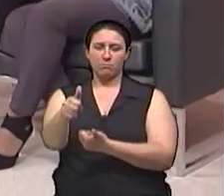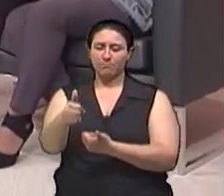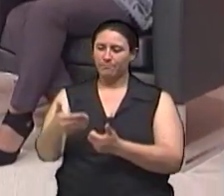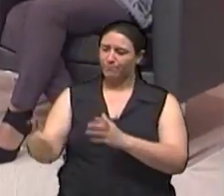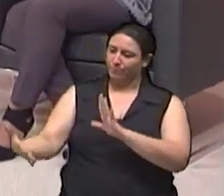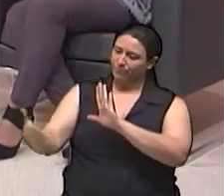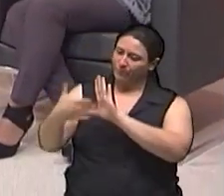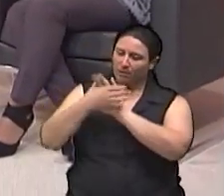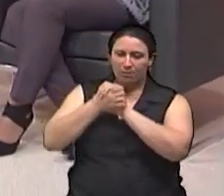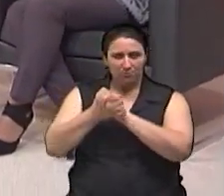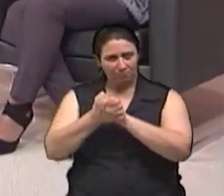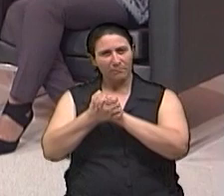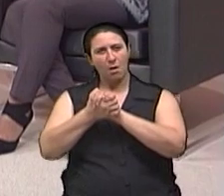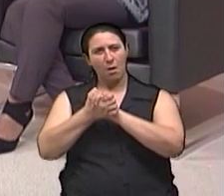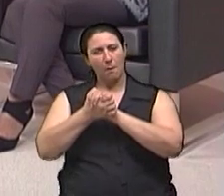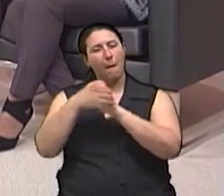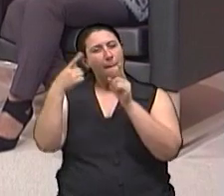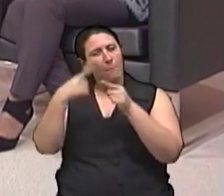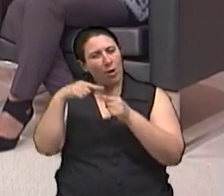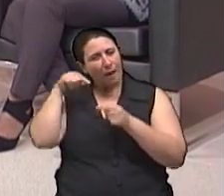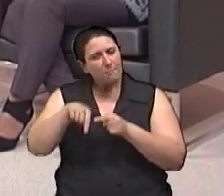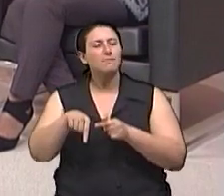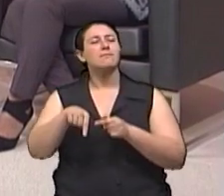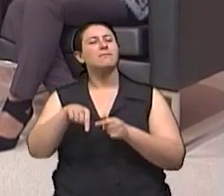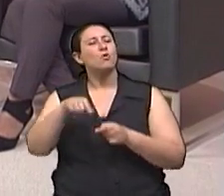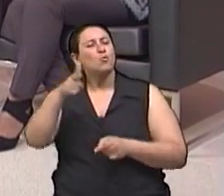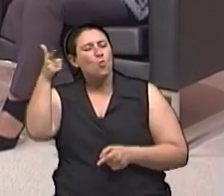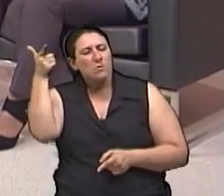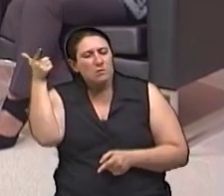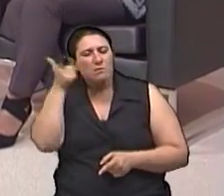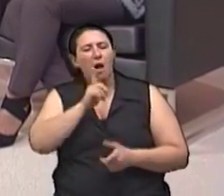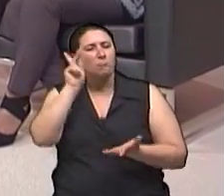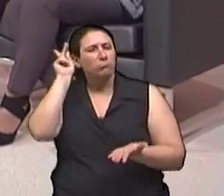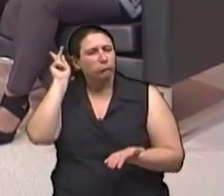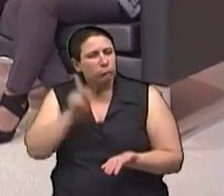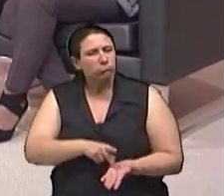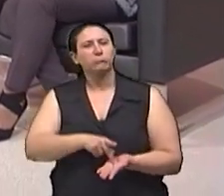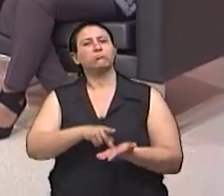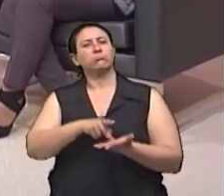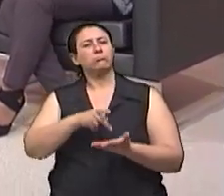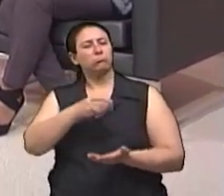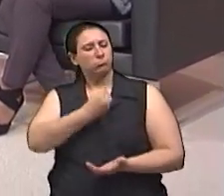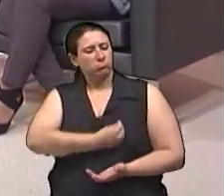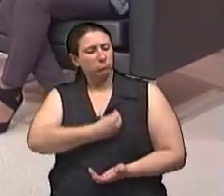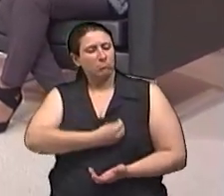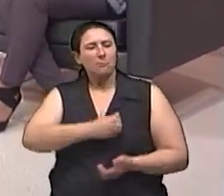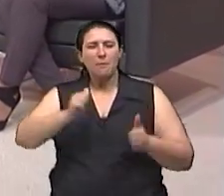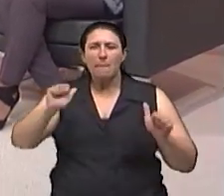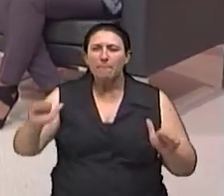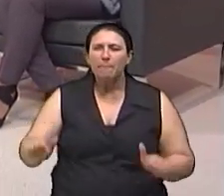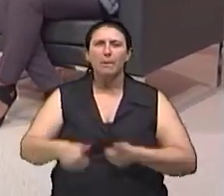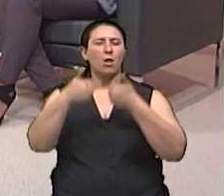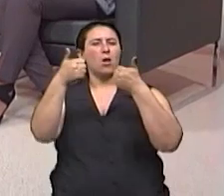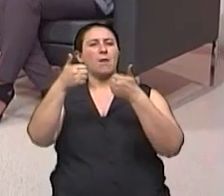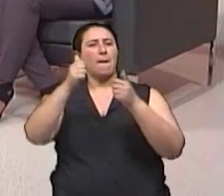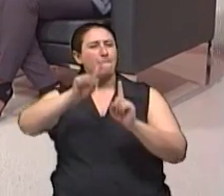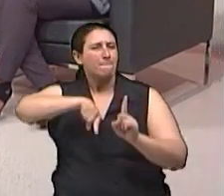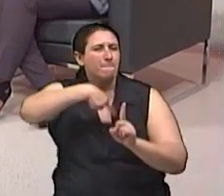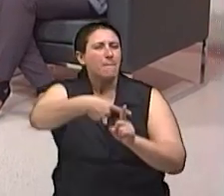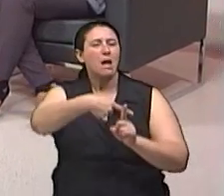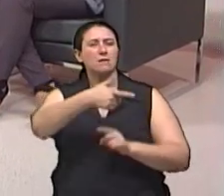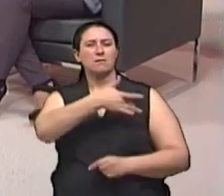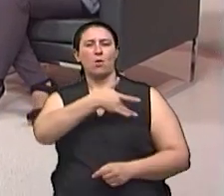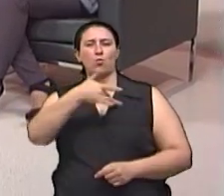vamos terminar de mãos dadas Porque assim É que realmente A gente consegue viver mais Com mais